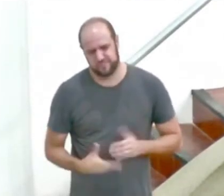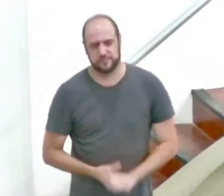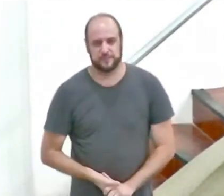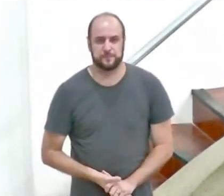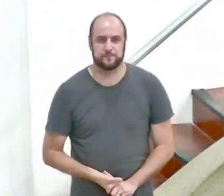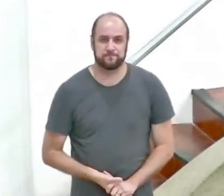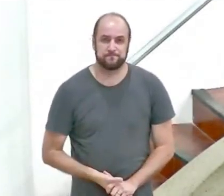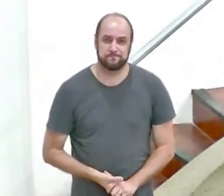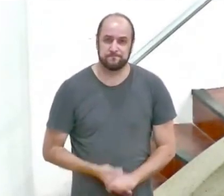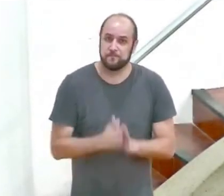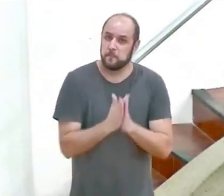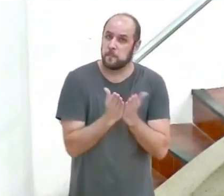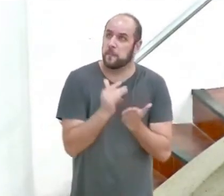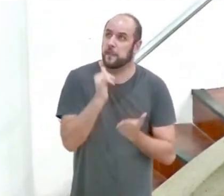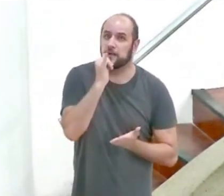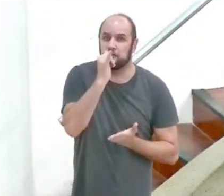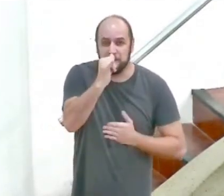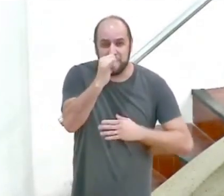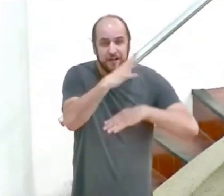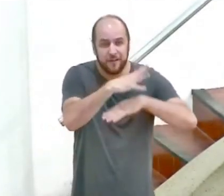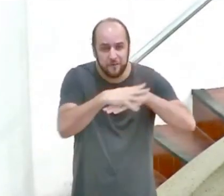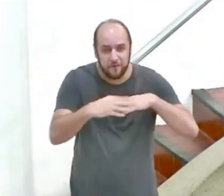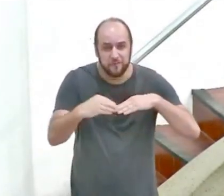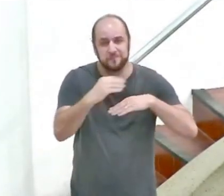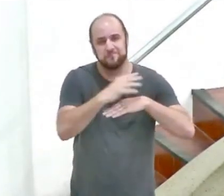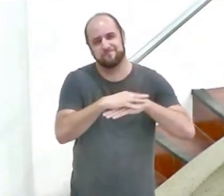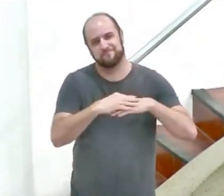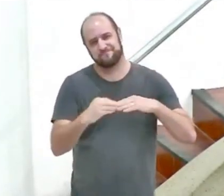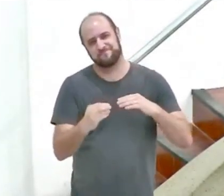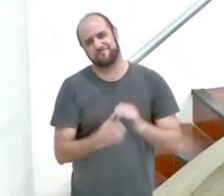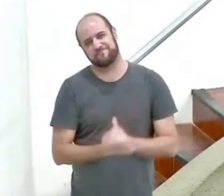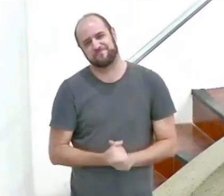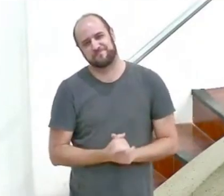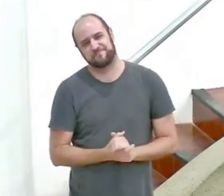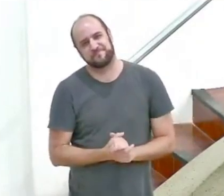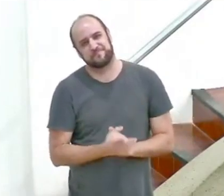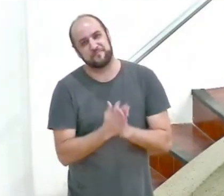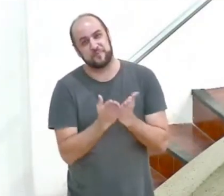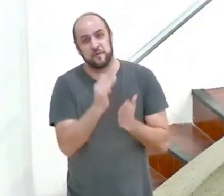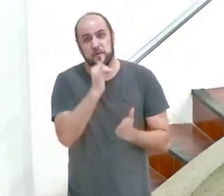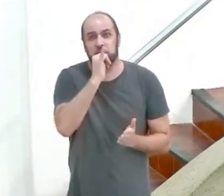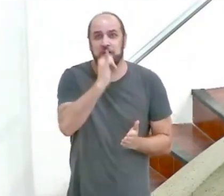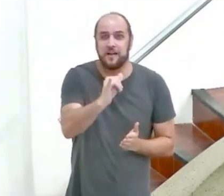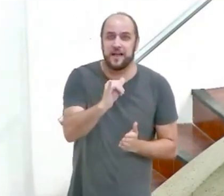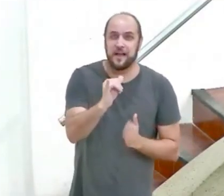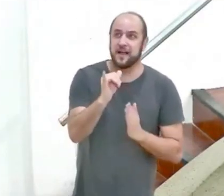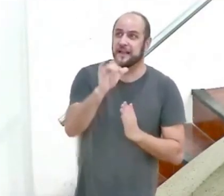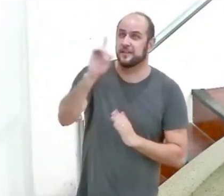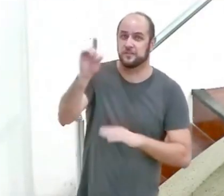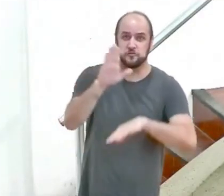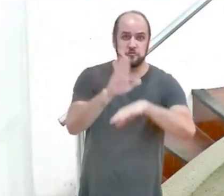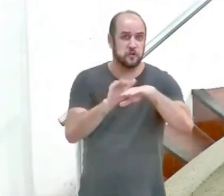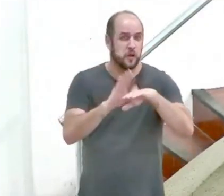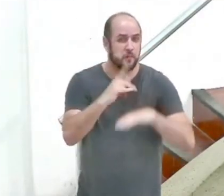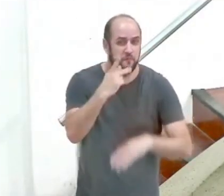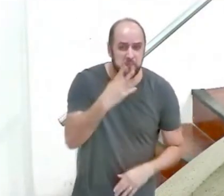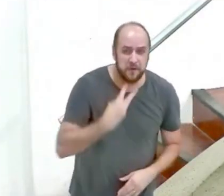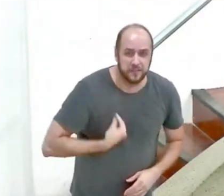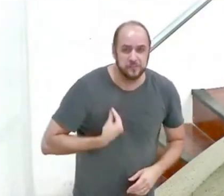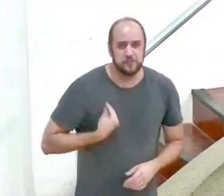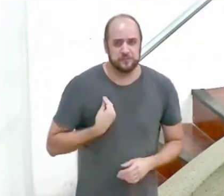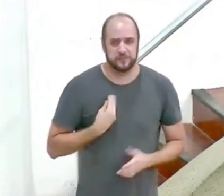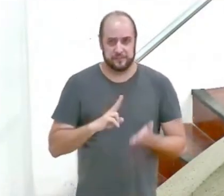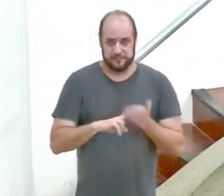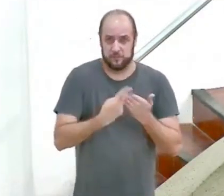palavra de Deus traz consolo ao seu coração a palavra de Deus relembra você do chamado de Deus para a sua vida a nossa